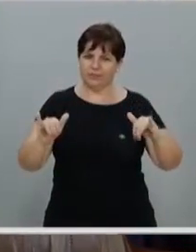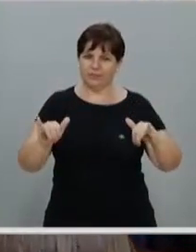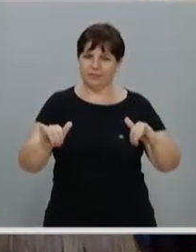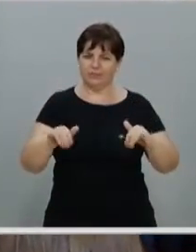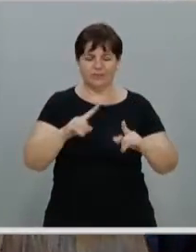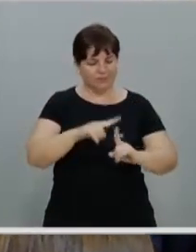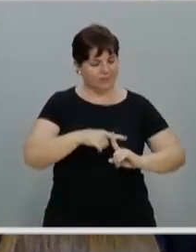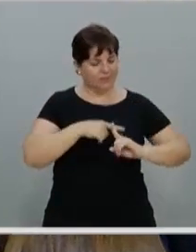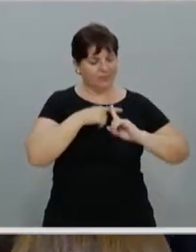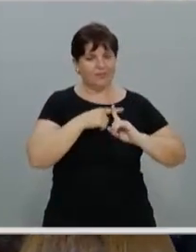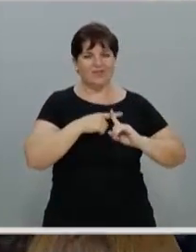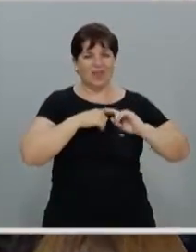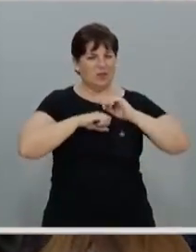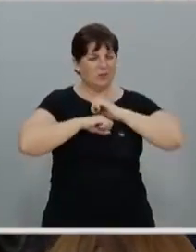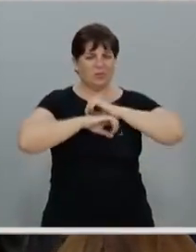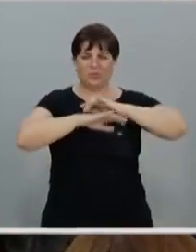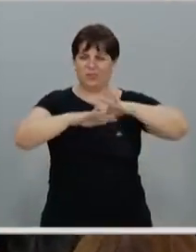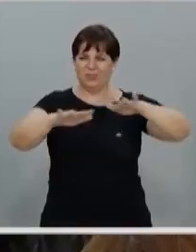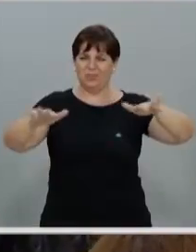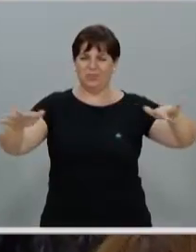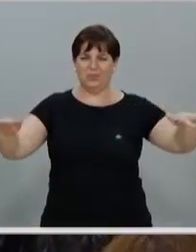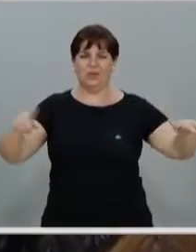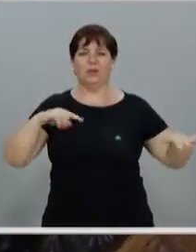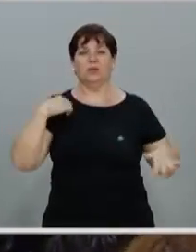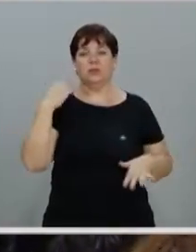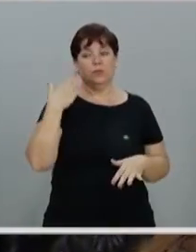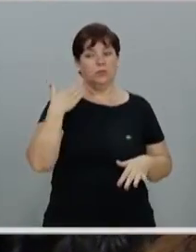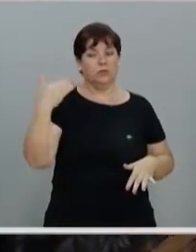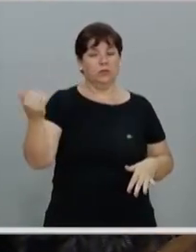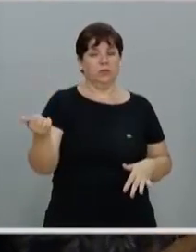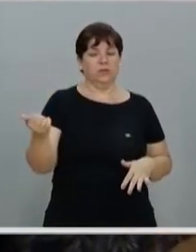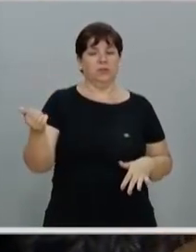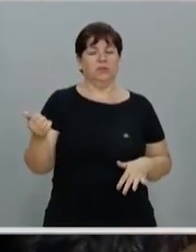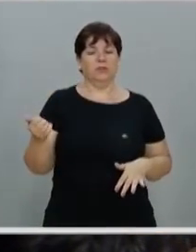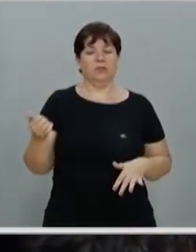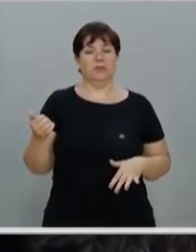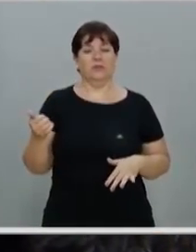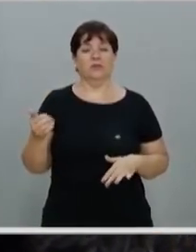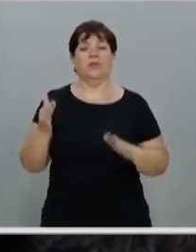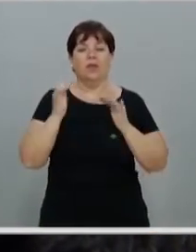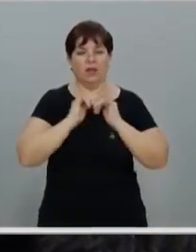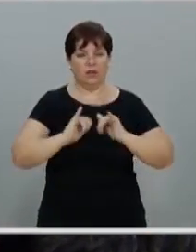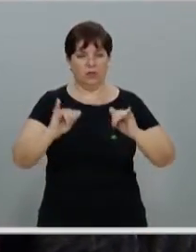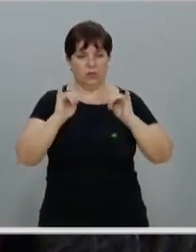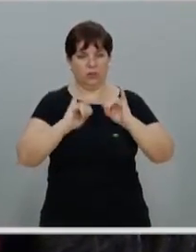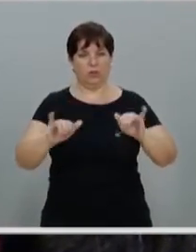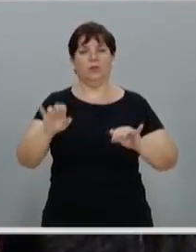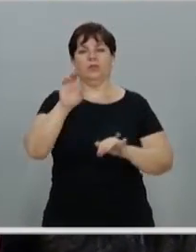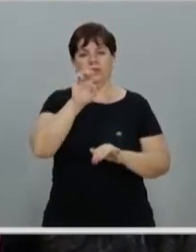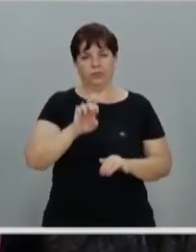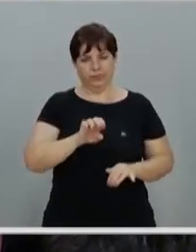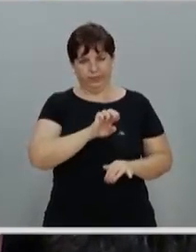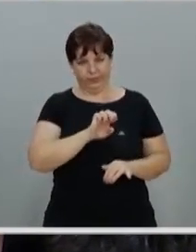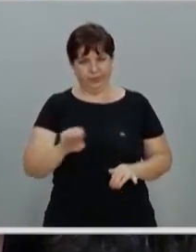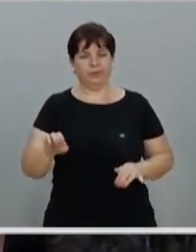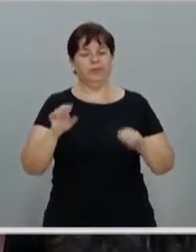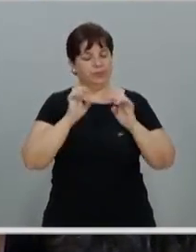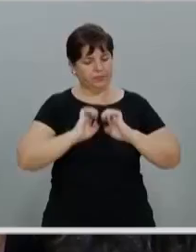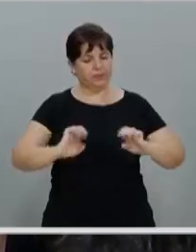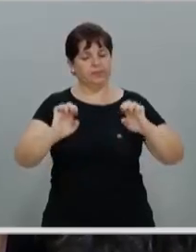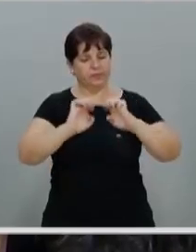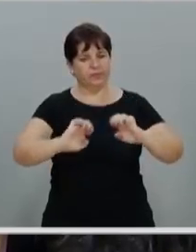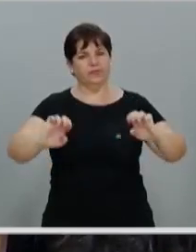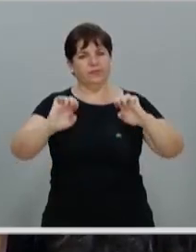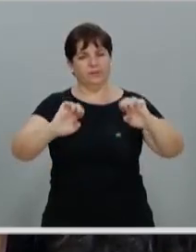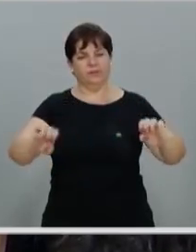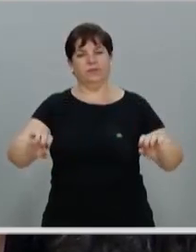espalhados pelo mundo inteiro. Que somos chamados a anunciarmos o reino. Anunciarmos que o reino de Deus